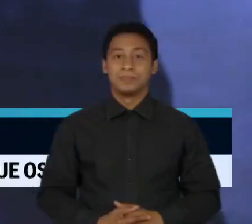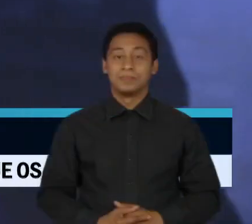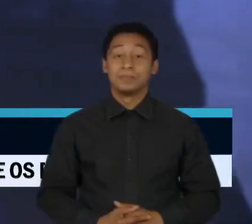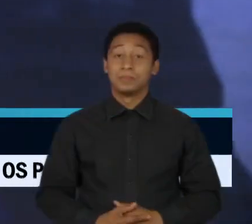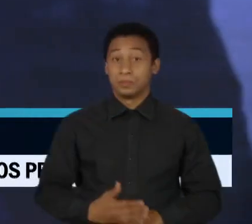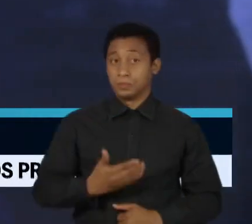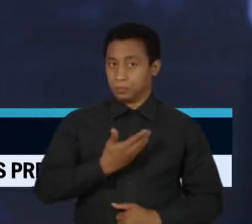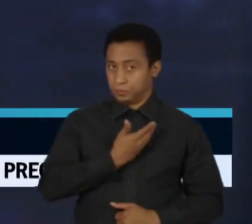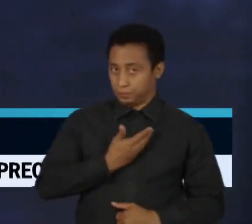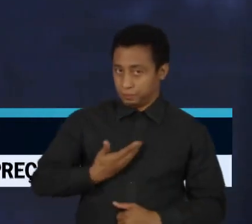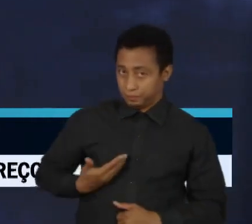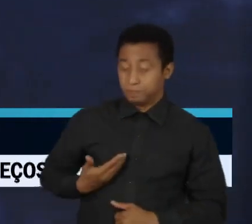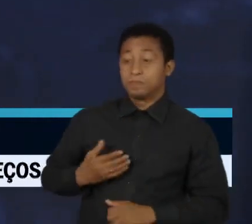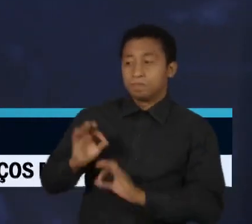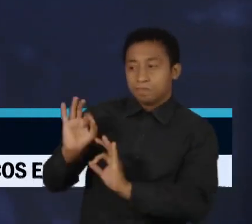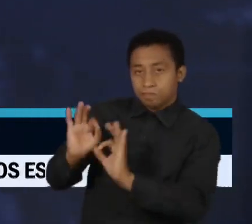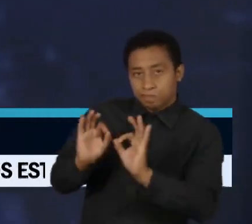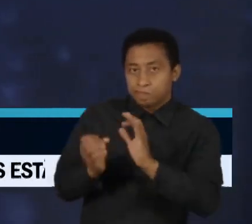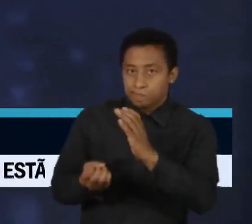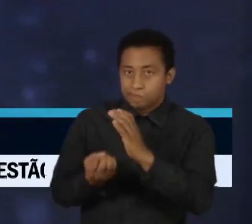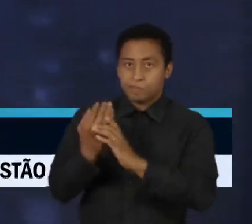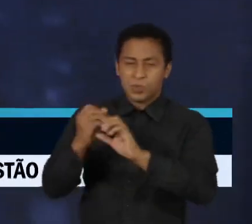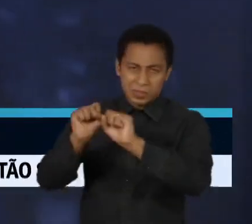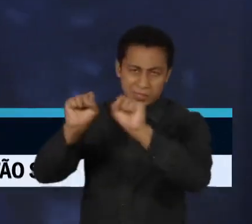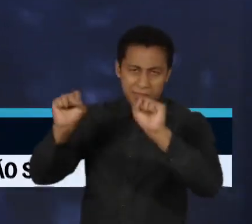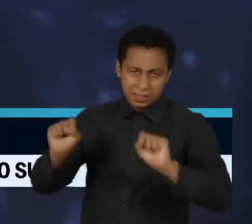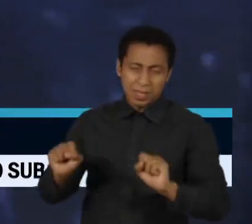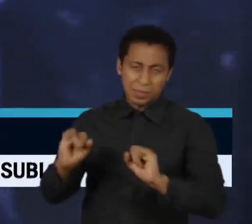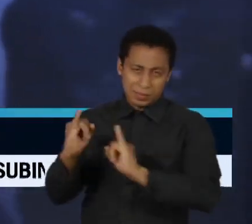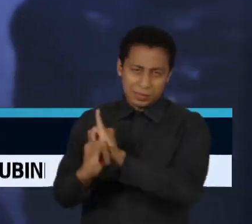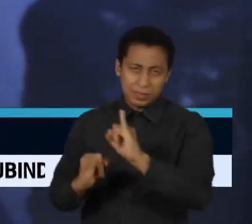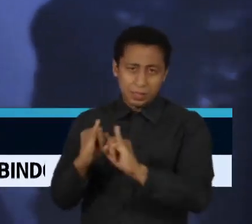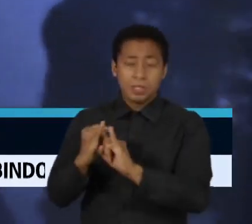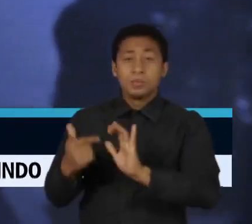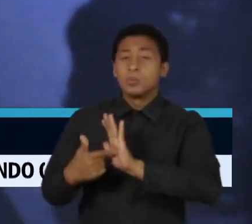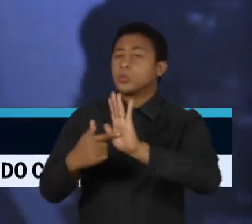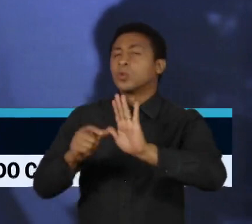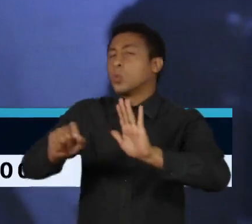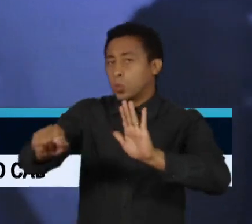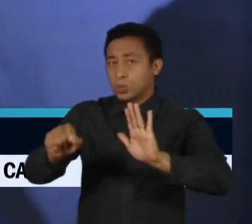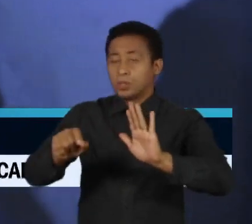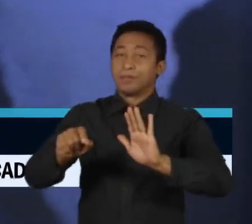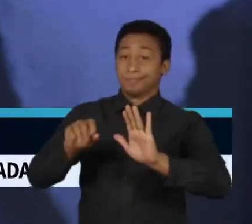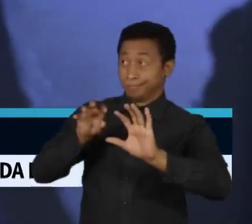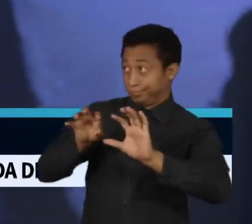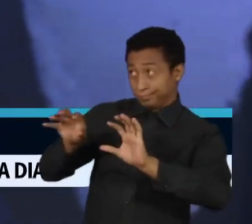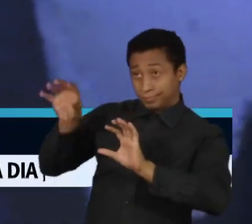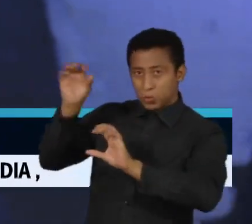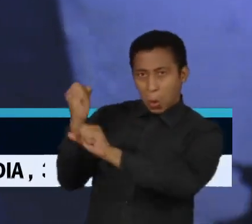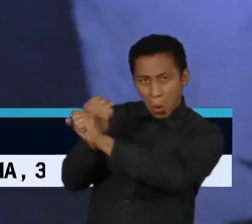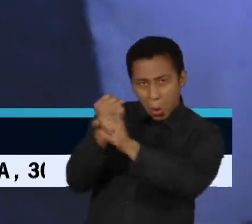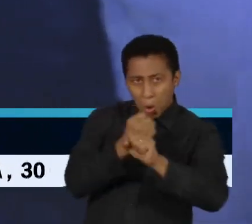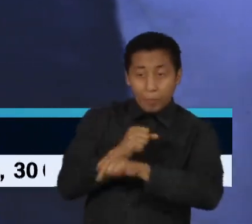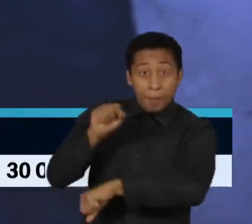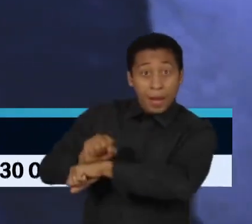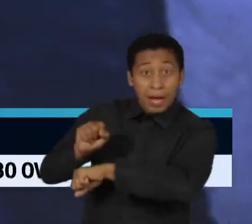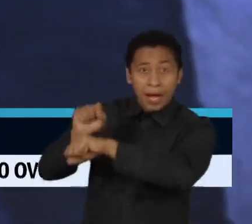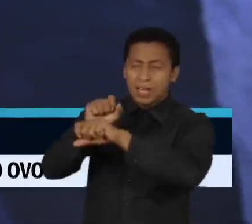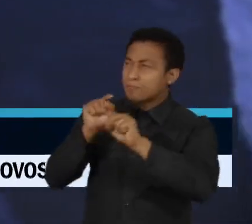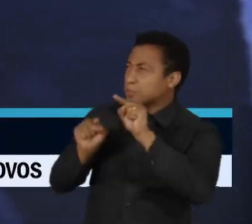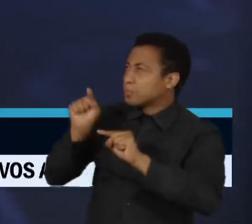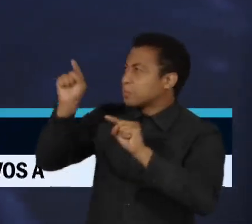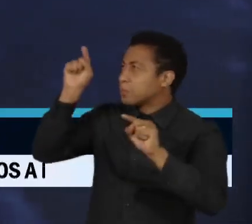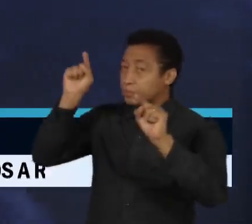O governo lançou uma plataforma online que promete mapear as obras paradas no país que precisam ser retomadas com urgência. A